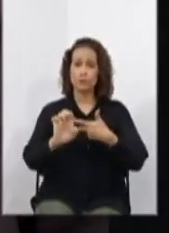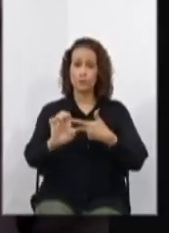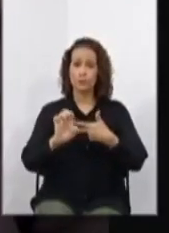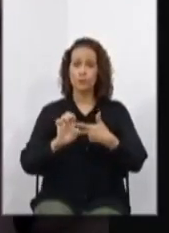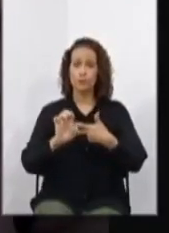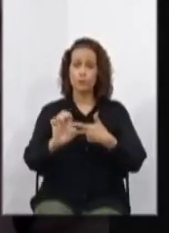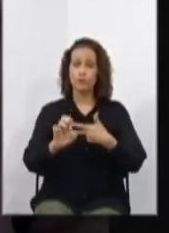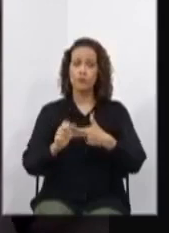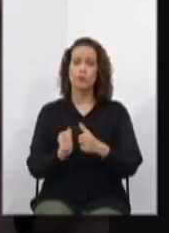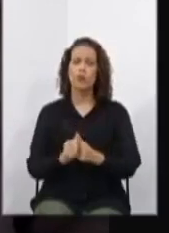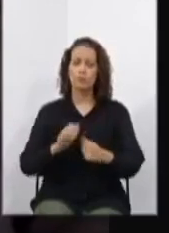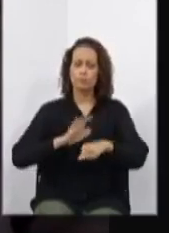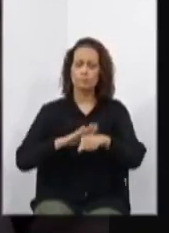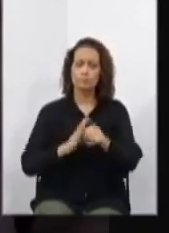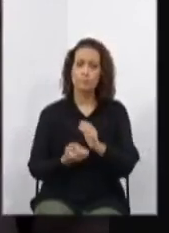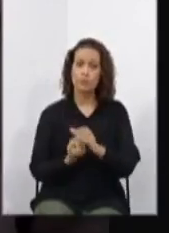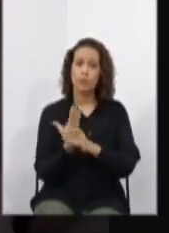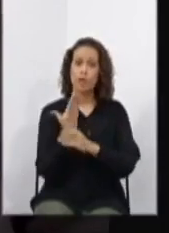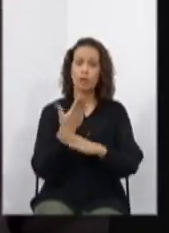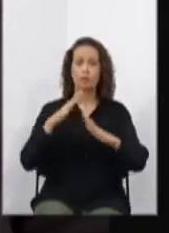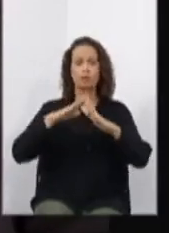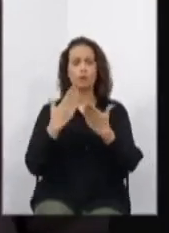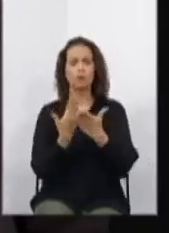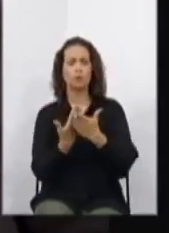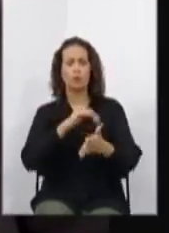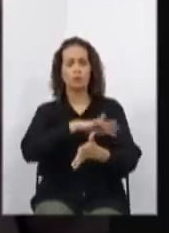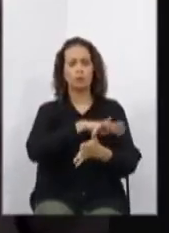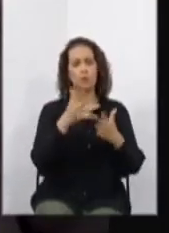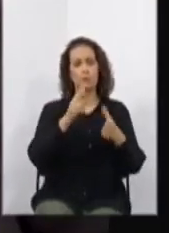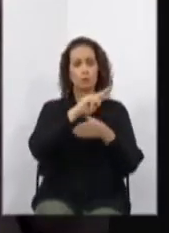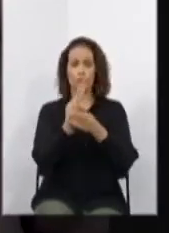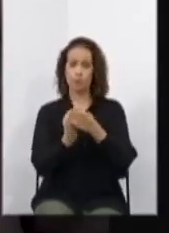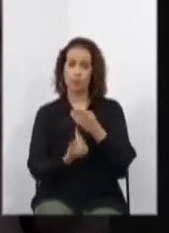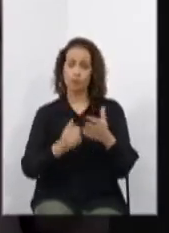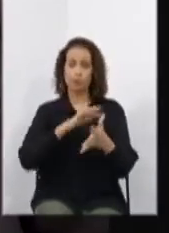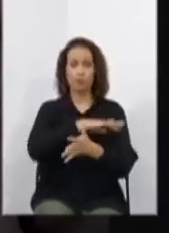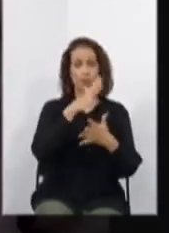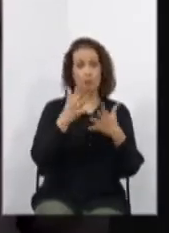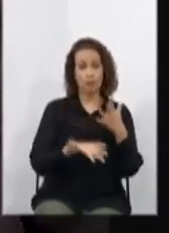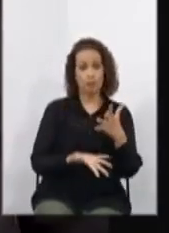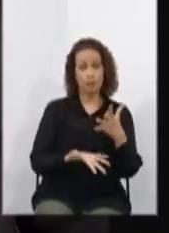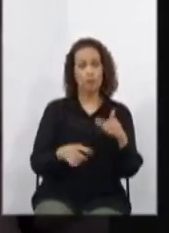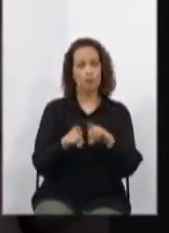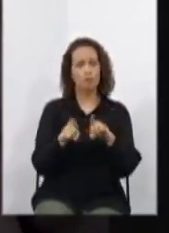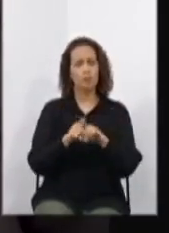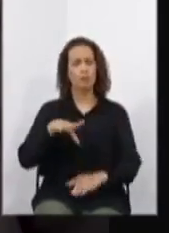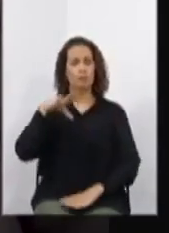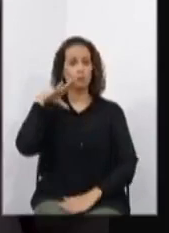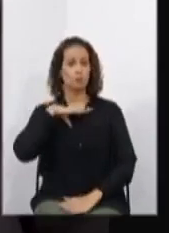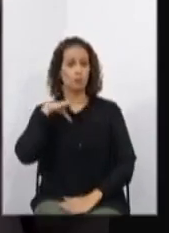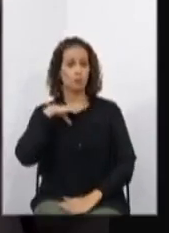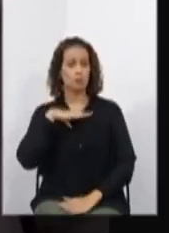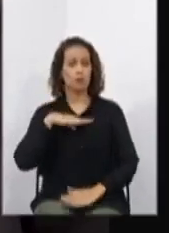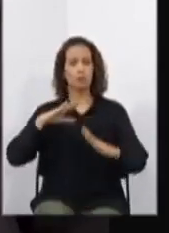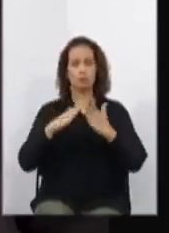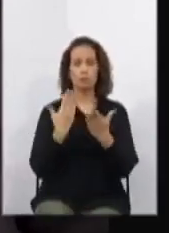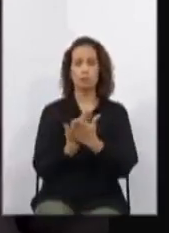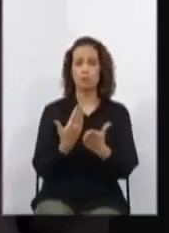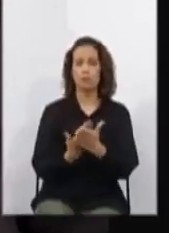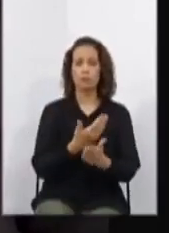em língua brasileira de sinais, libras e português, no âmbito da rede pública